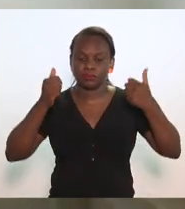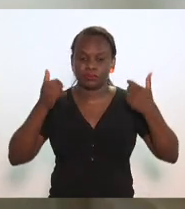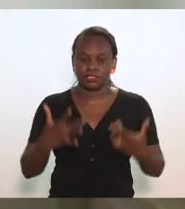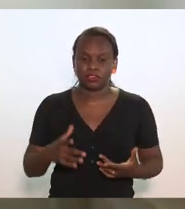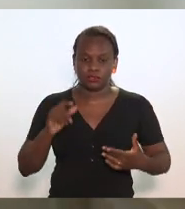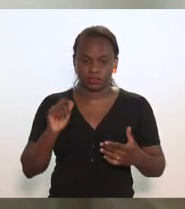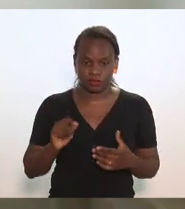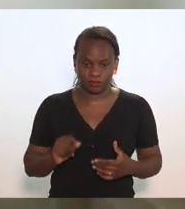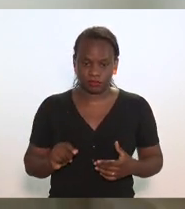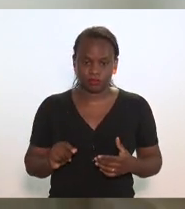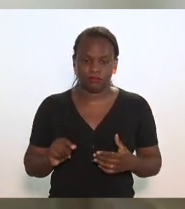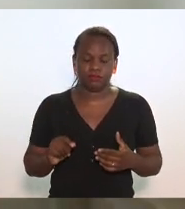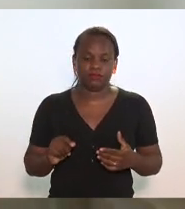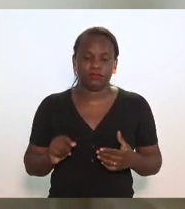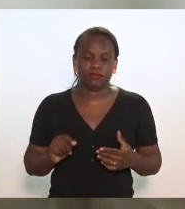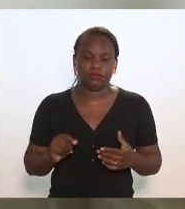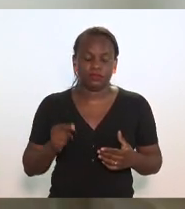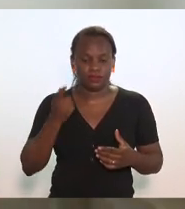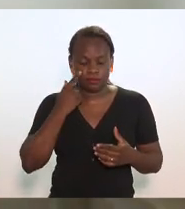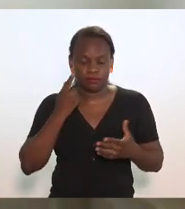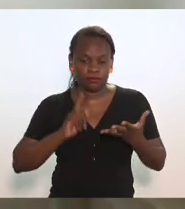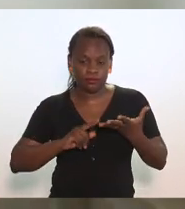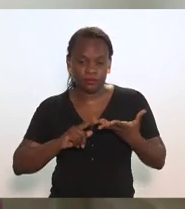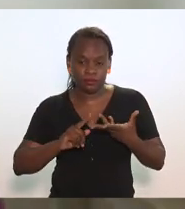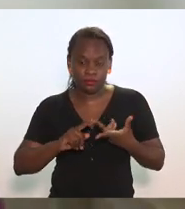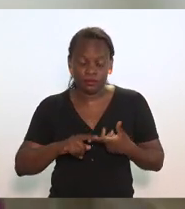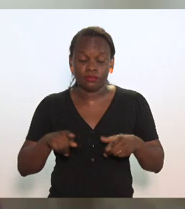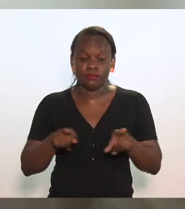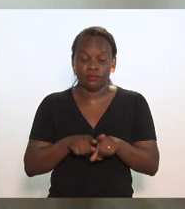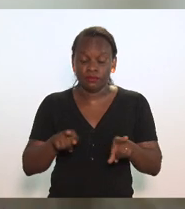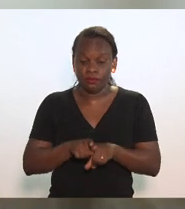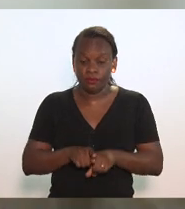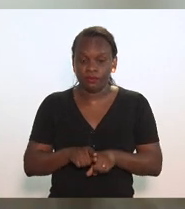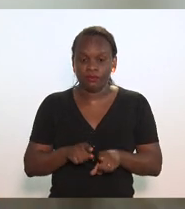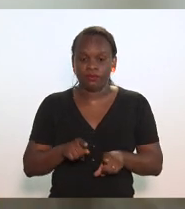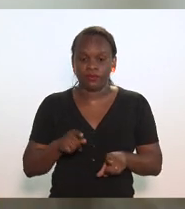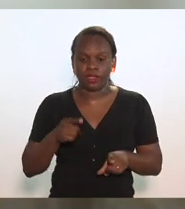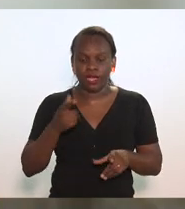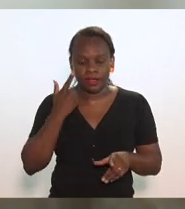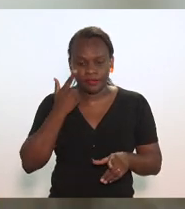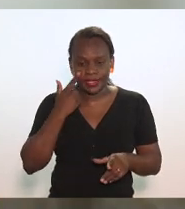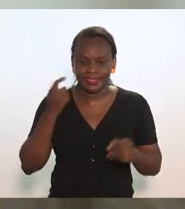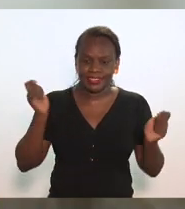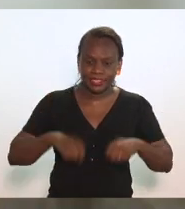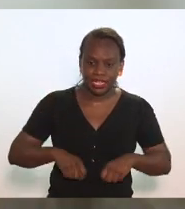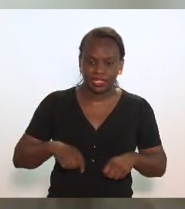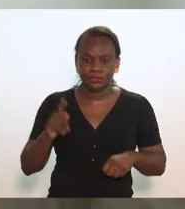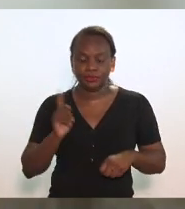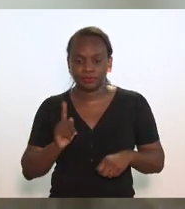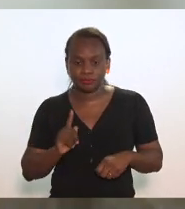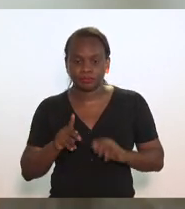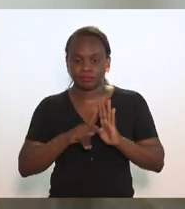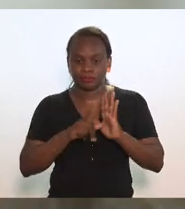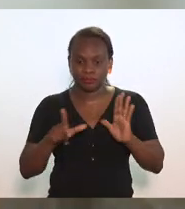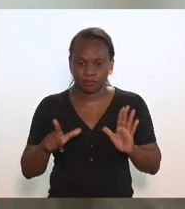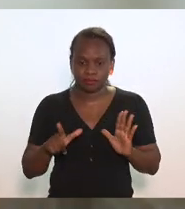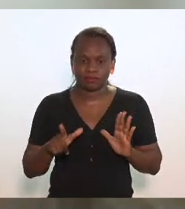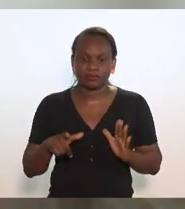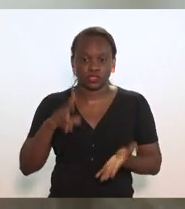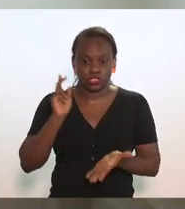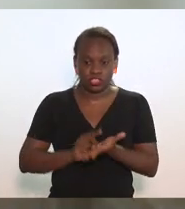sobre esse quesito e sobre a compatibilidade do projeto